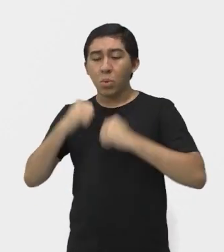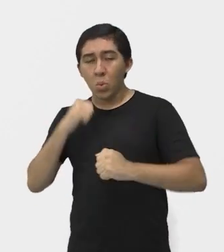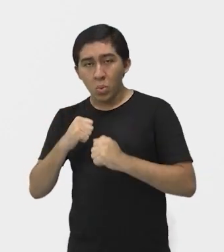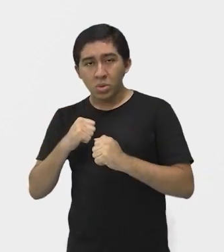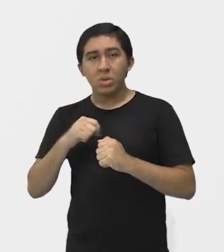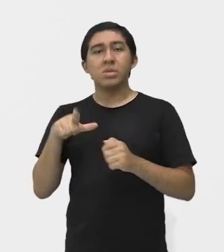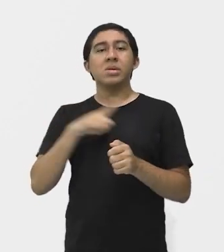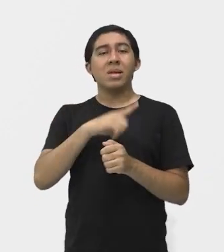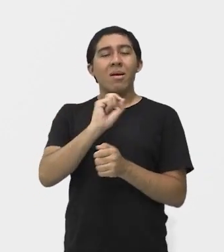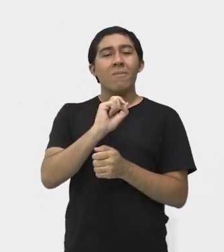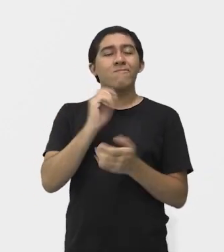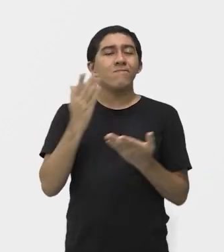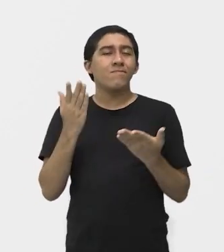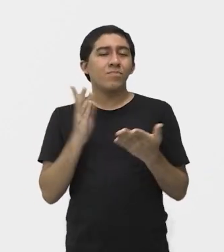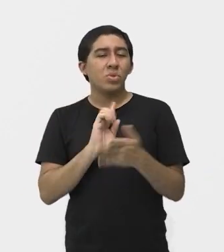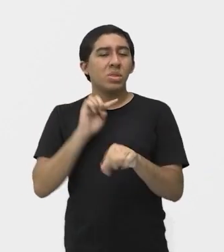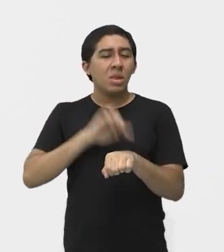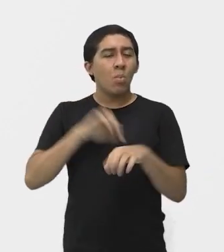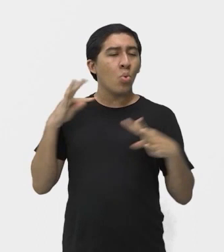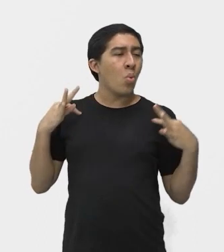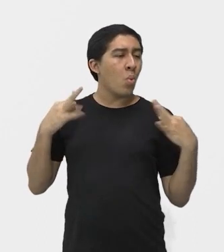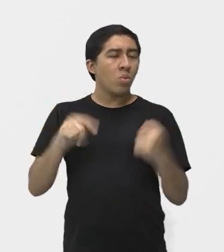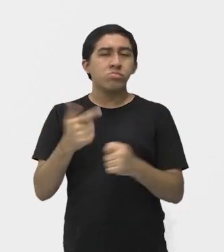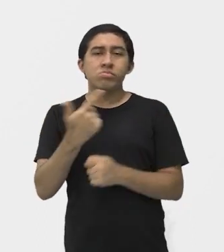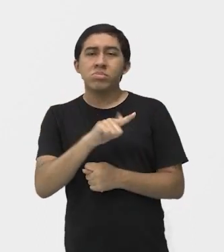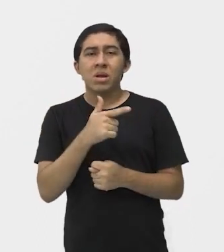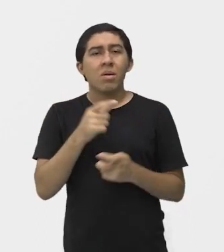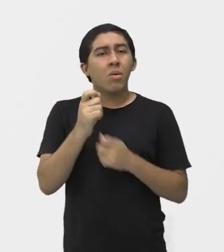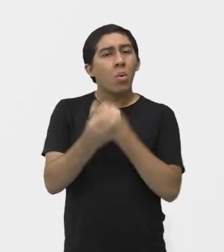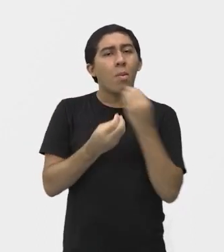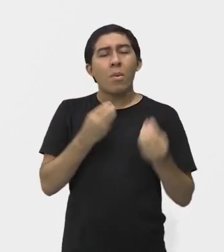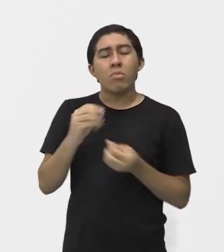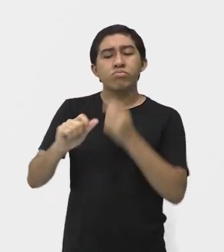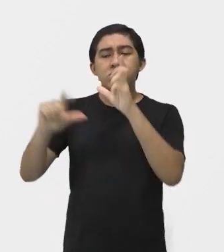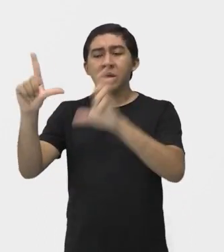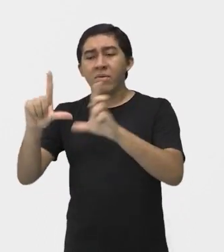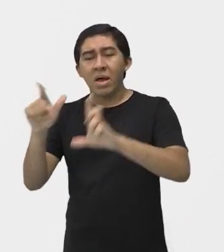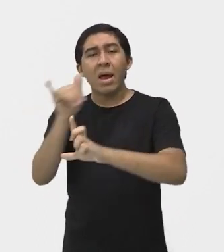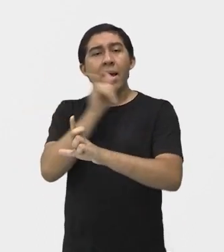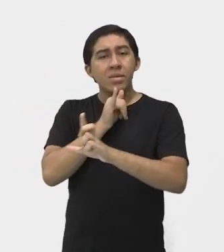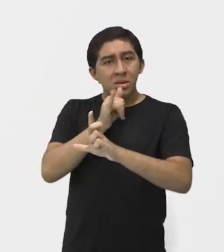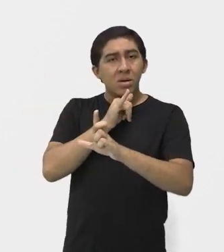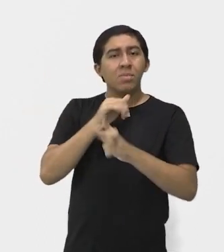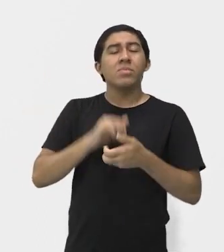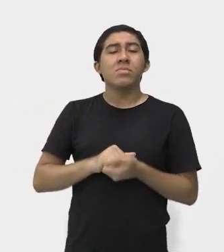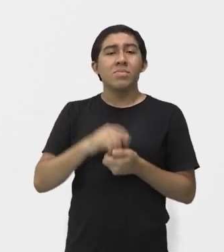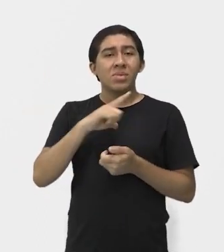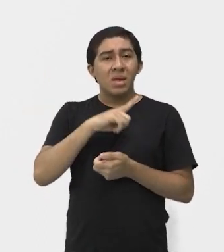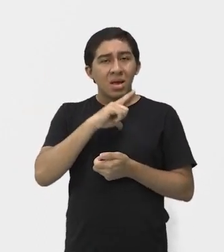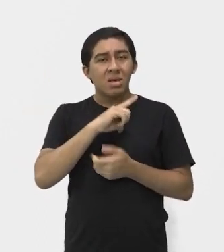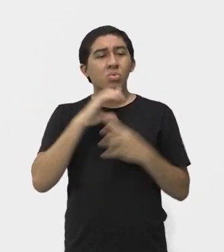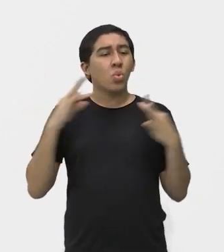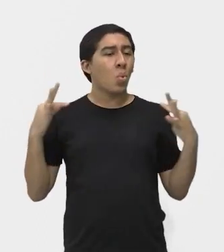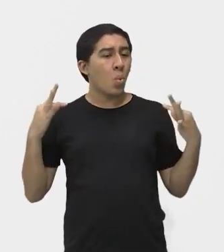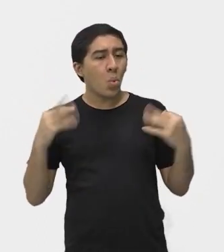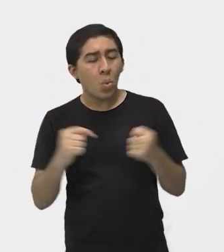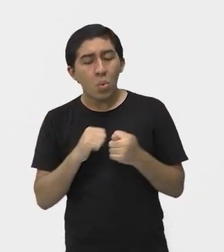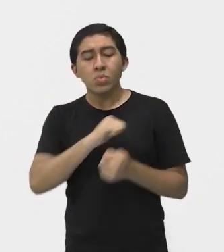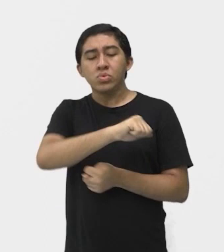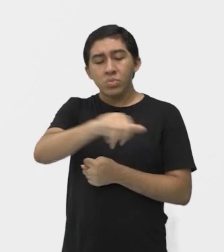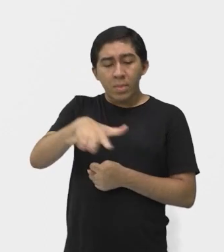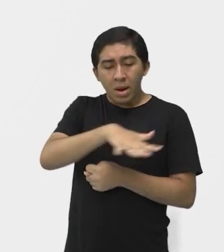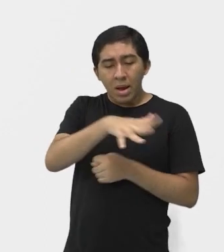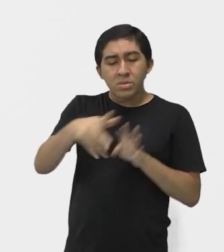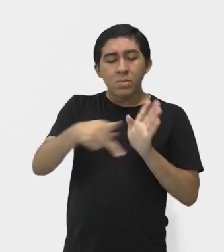maioria, na maior parte do tempo, ela não tem muita exibição como outras modalidades, tem ali o kata e tudo mais, no